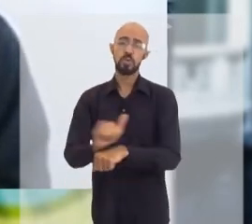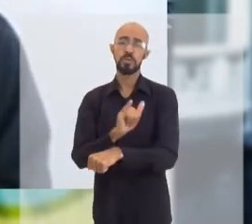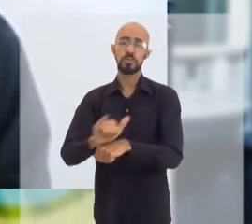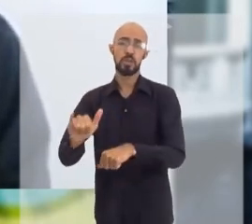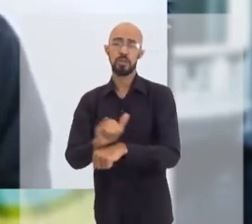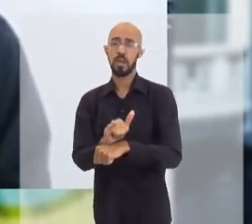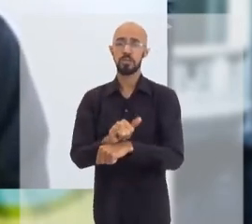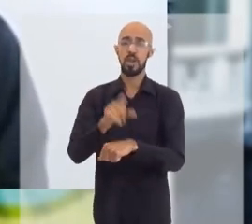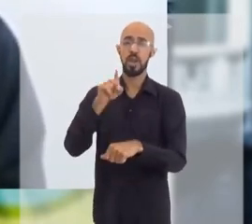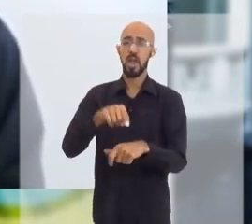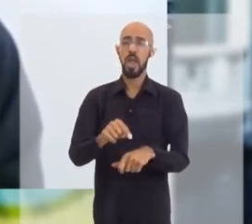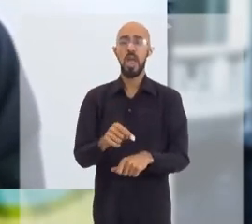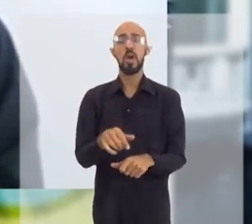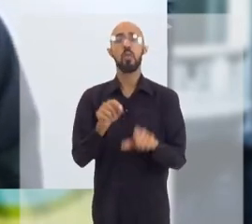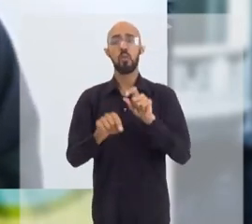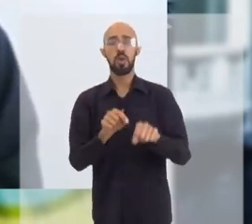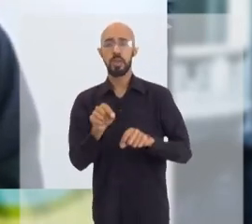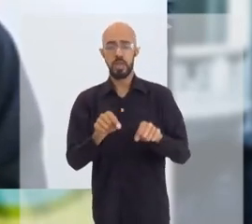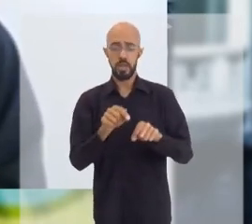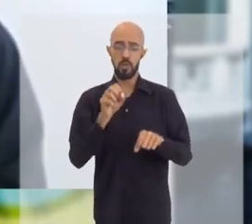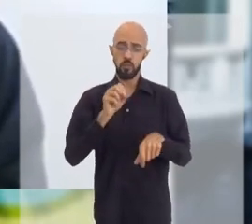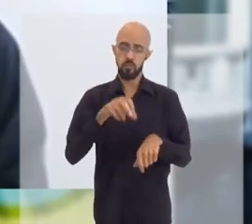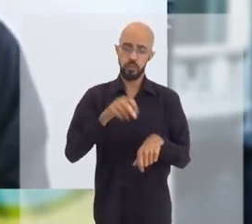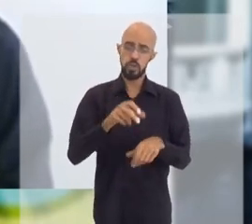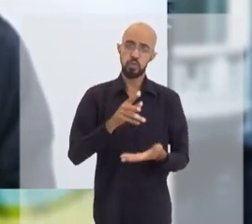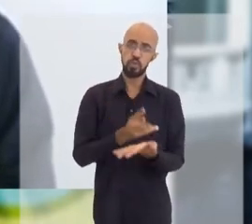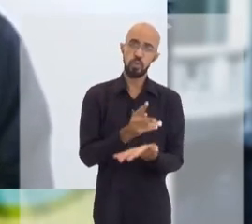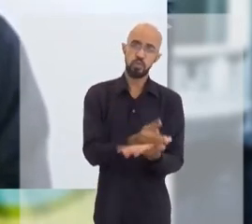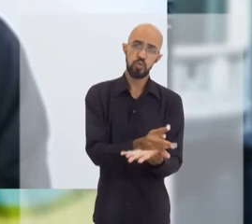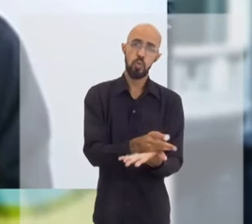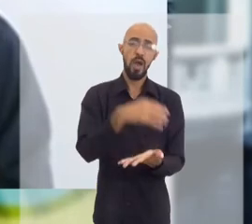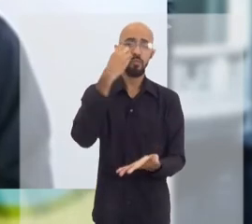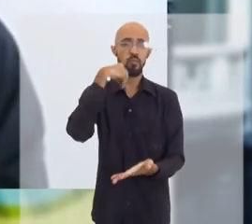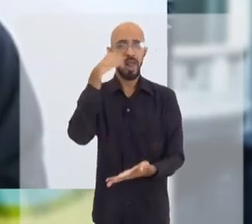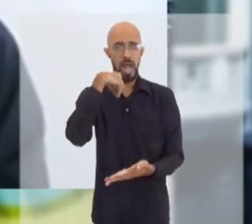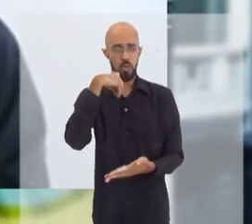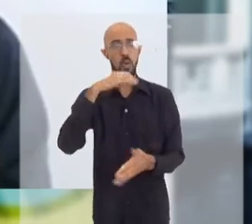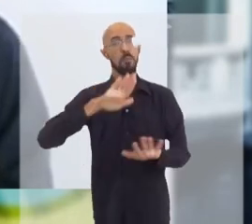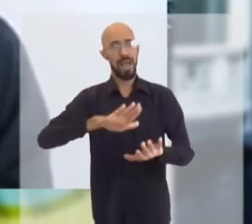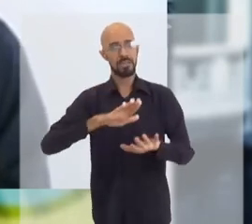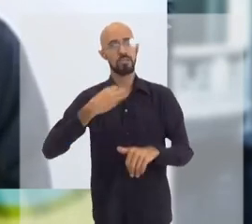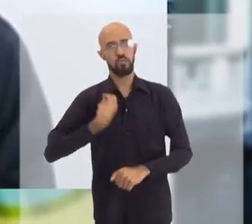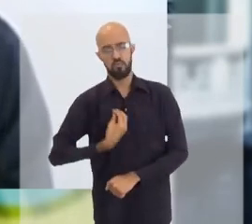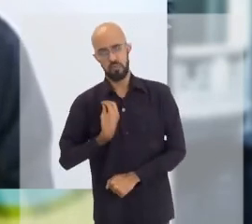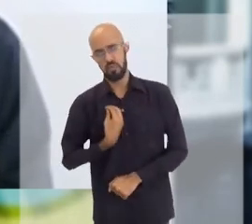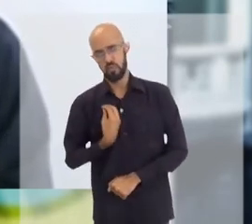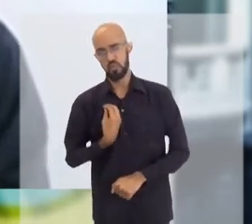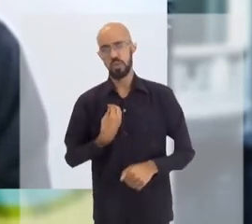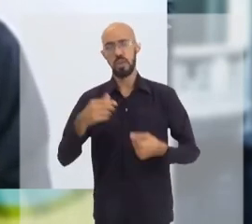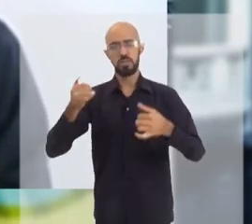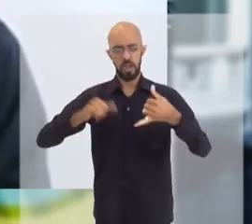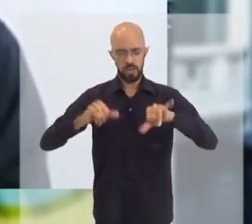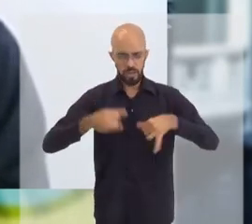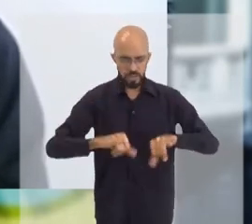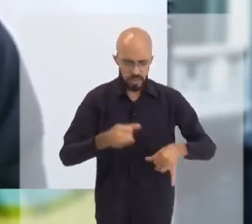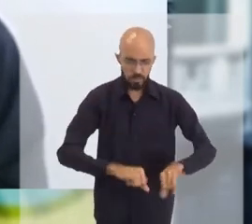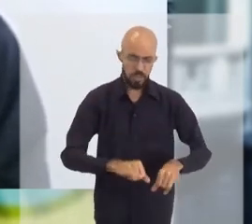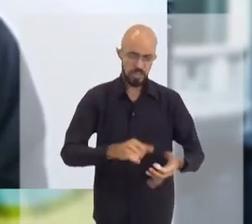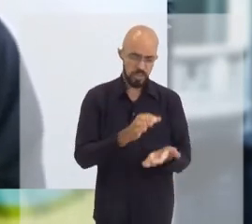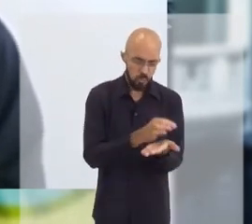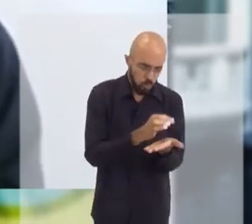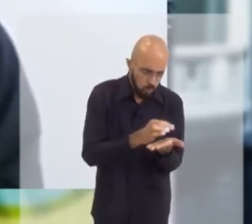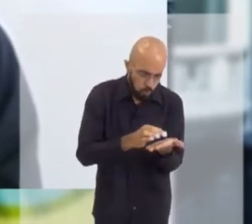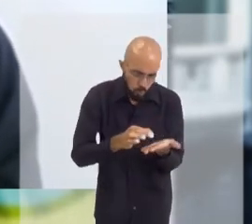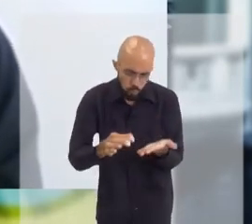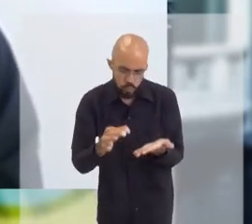Outra forma de fazer vacina é você não matar o vírus, você fazê-lo enfraquecido, então você coloca em soluções, passa por várias